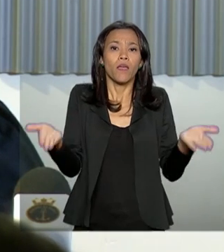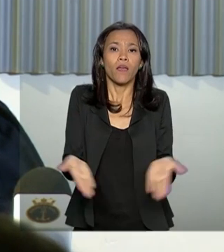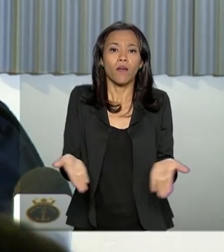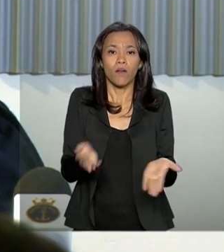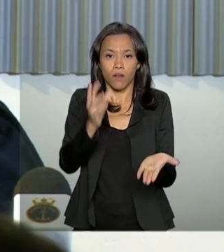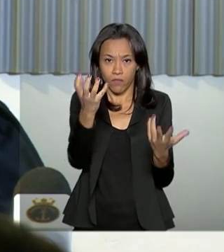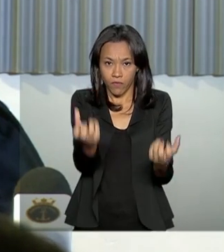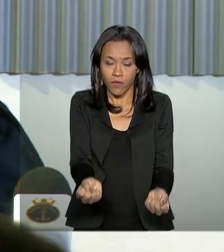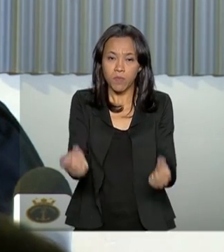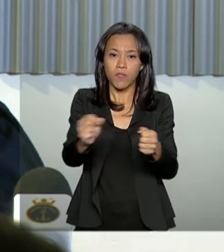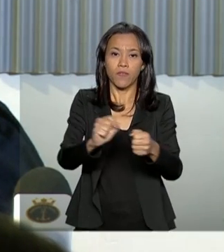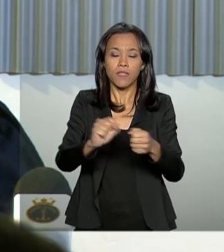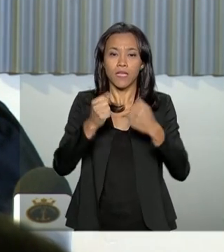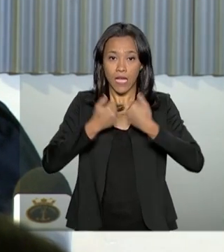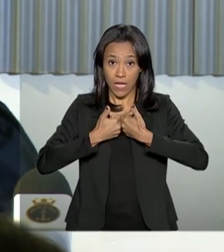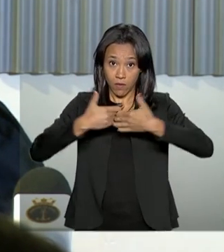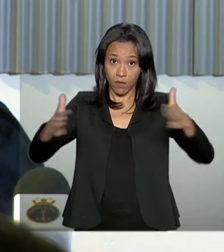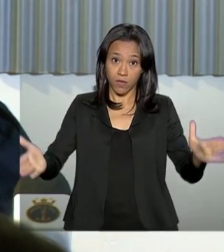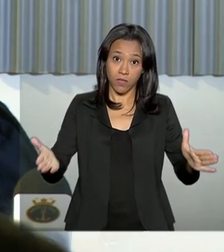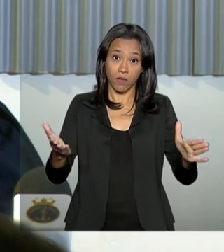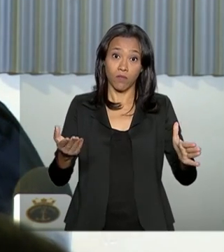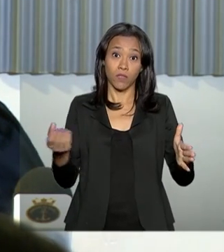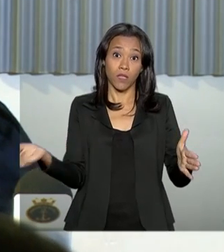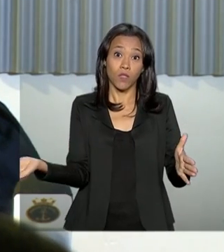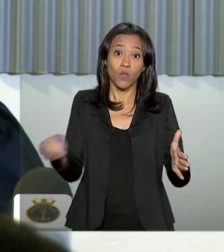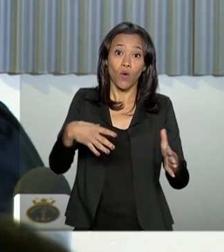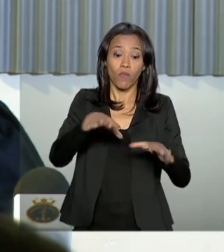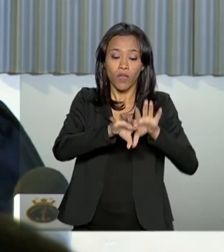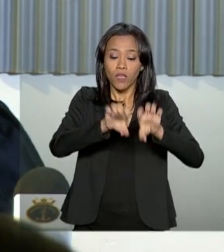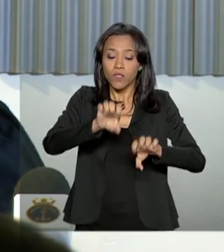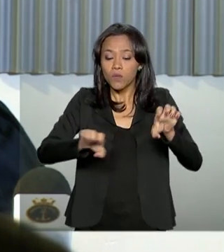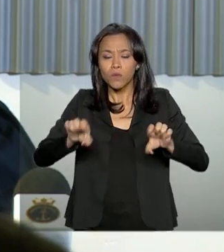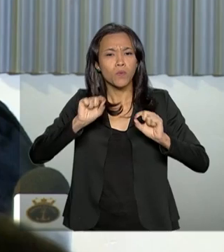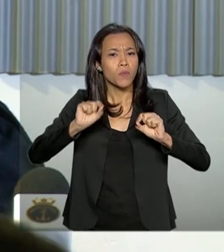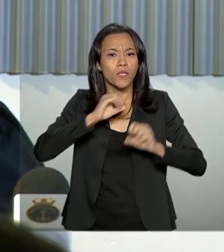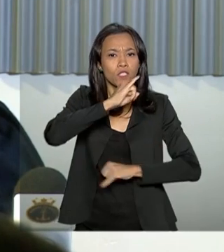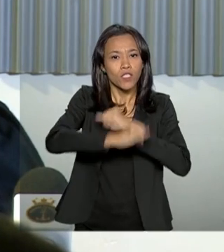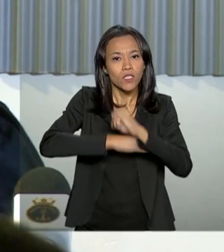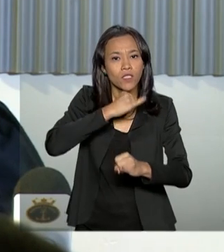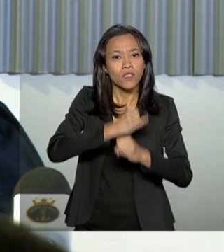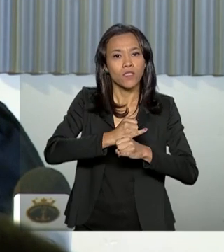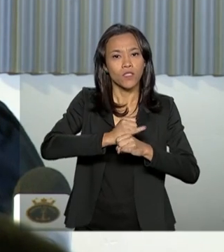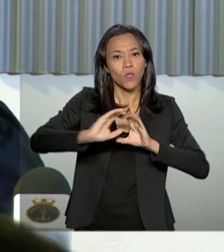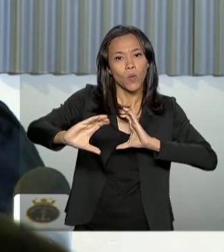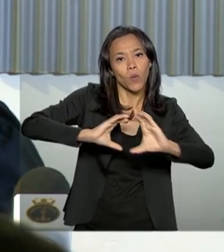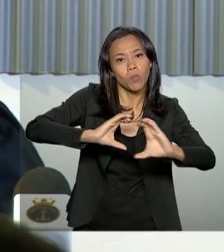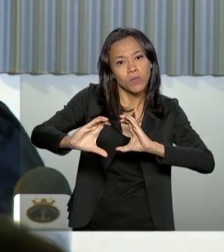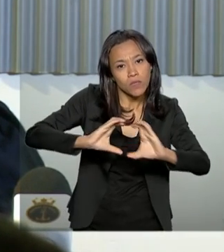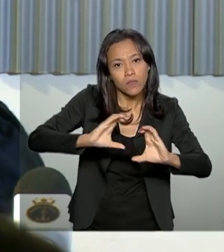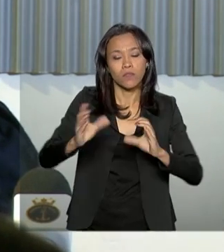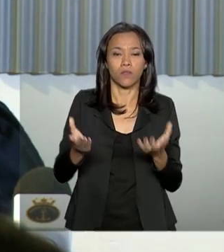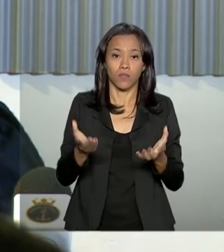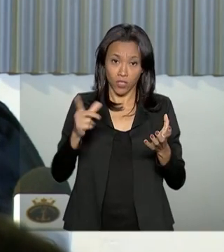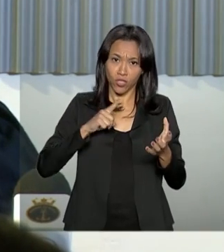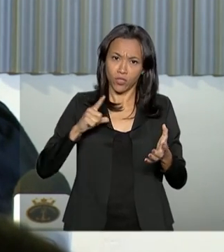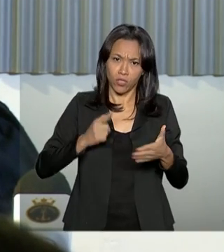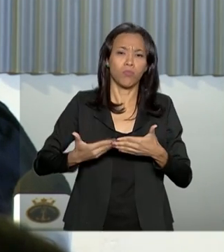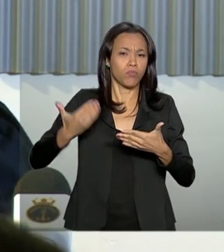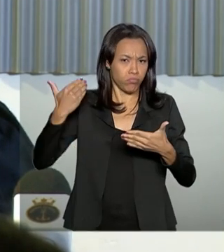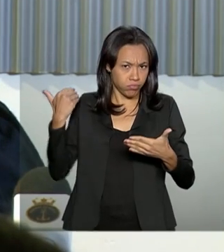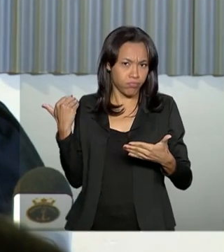nós faremos a inauguração da nova infraestrutura de telecomunicações da nossa estação comandante Ferraz. Nós tínhamos uma